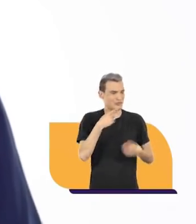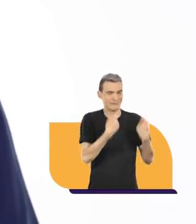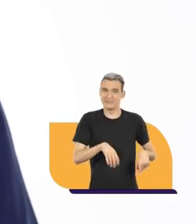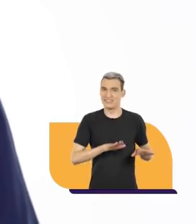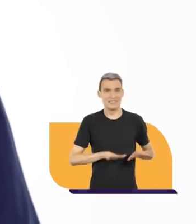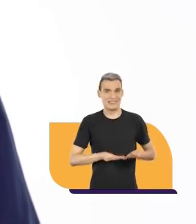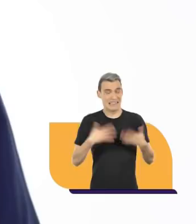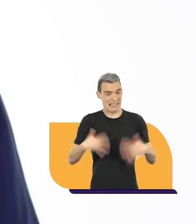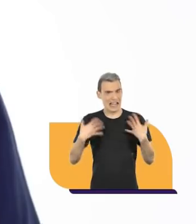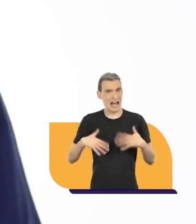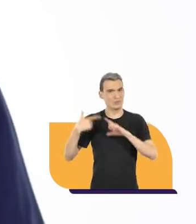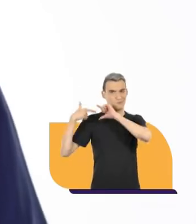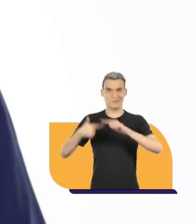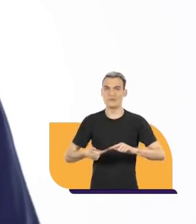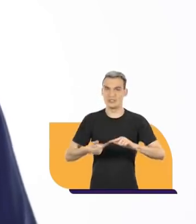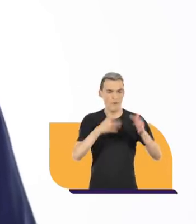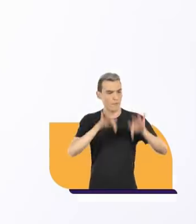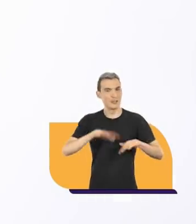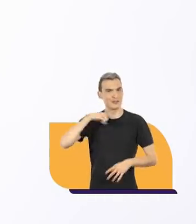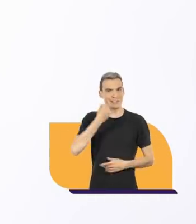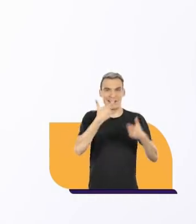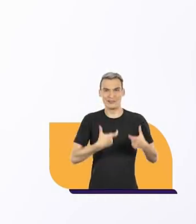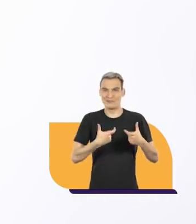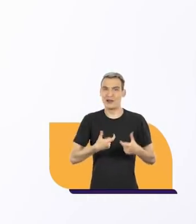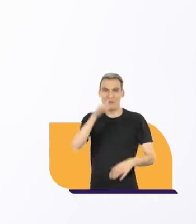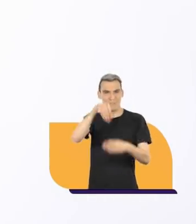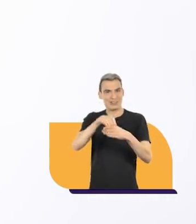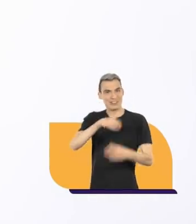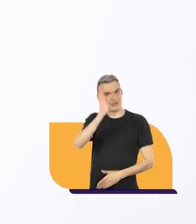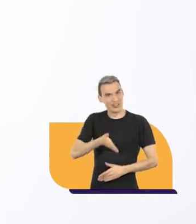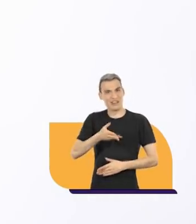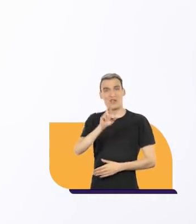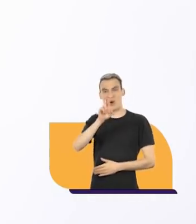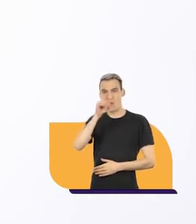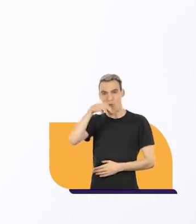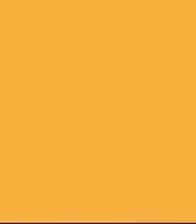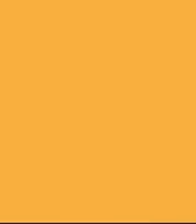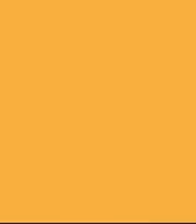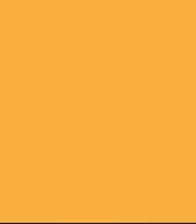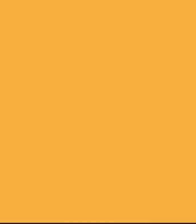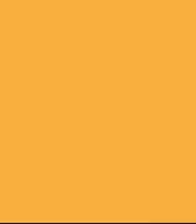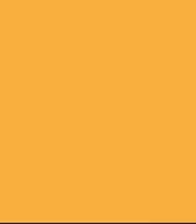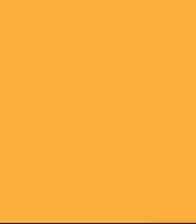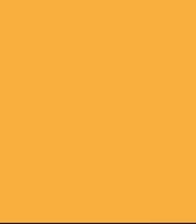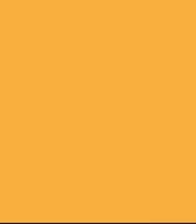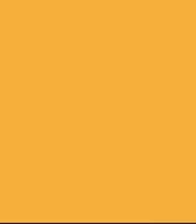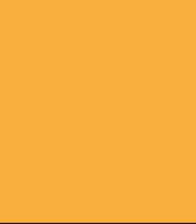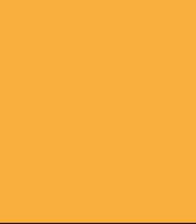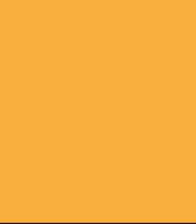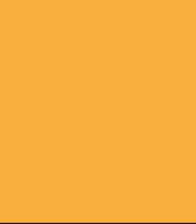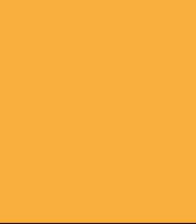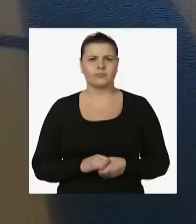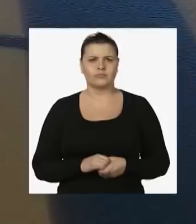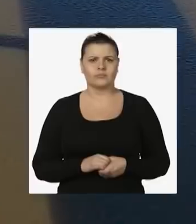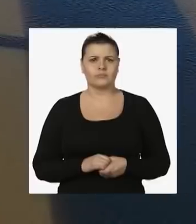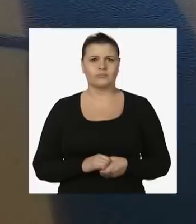parlamento desnecessário, caro e conservador. Pelo fim do Senado. Plebiscito já. Com omerguês 500.